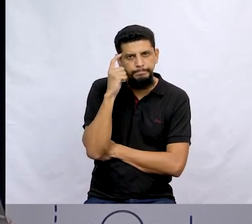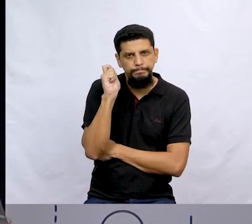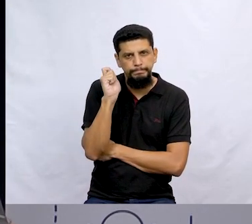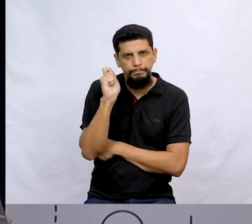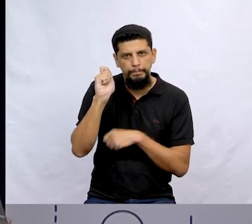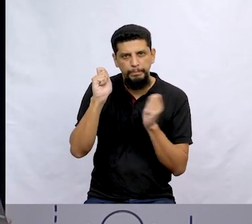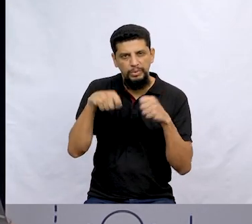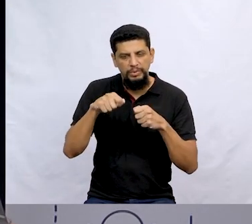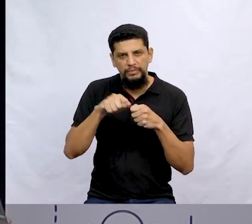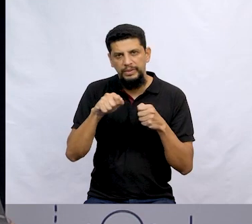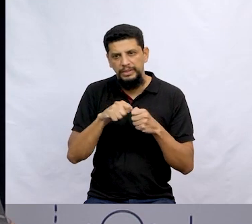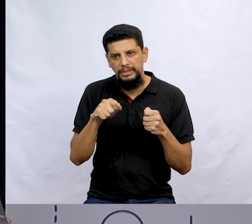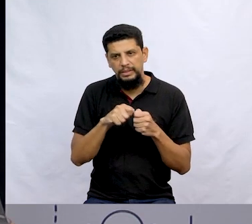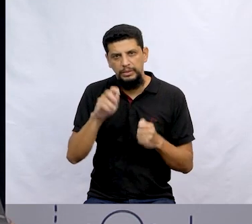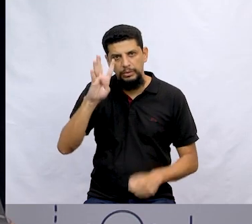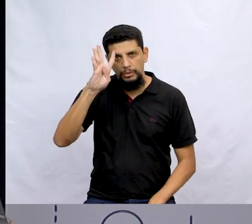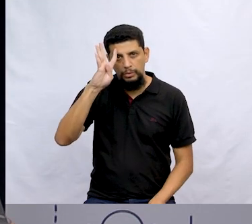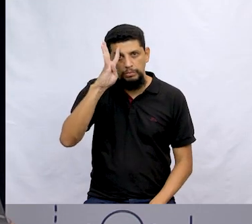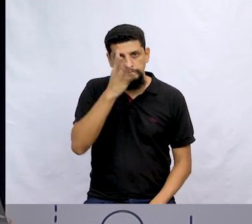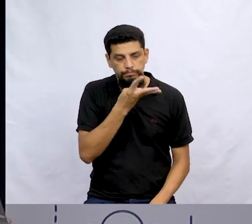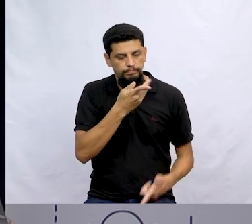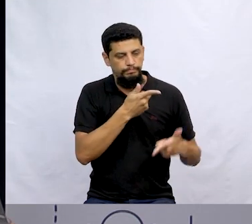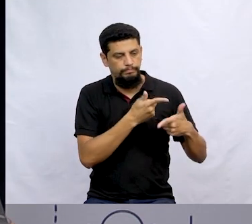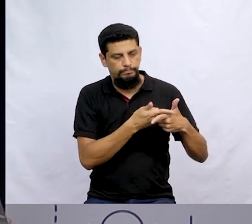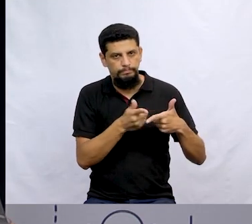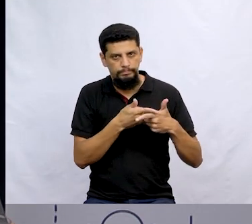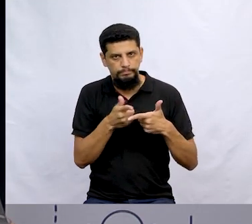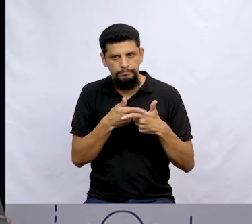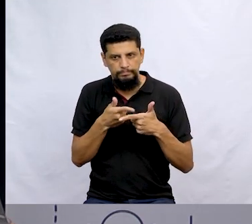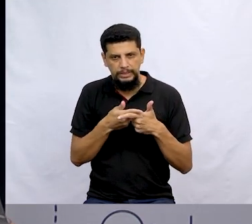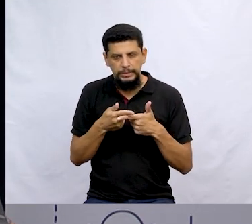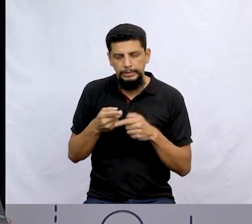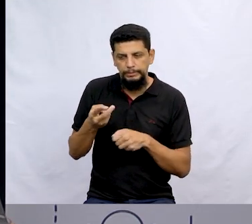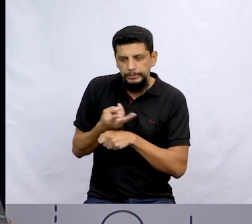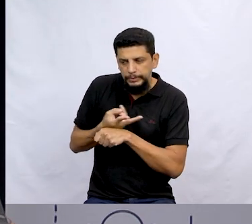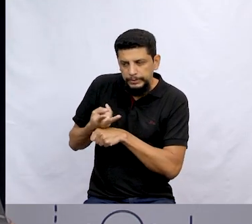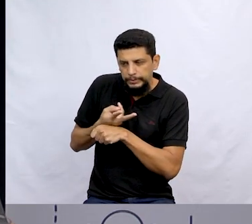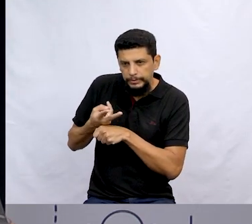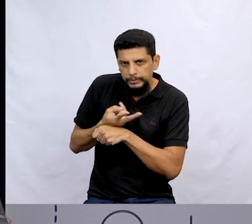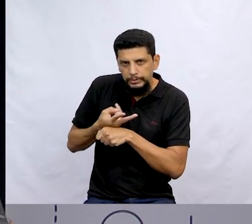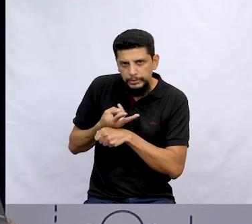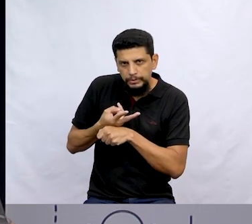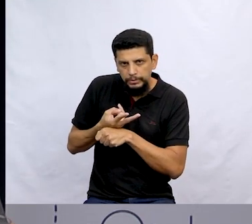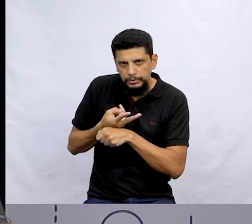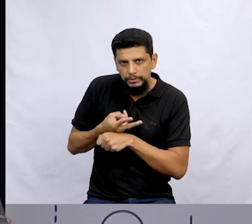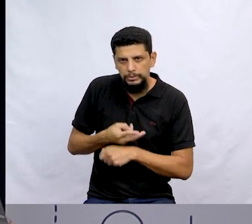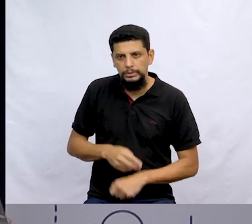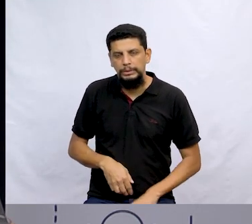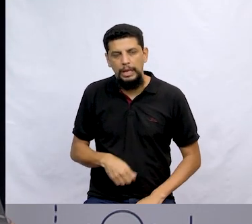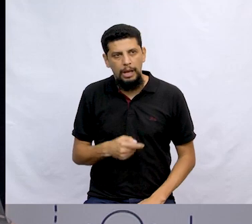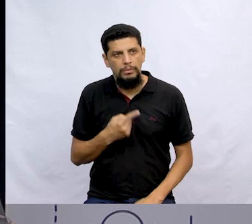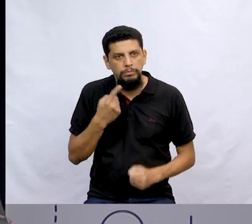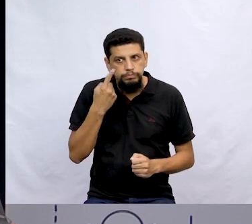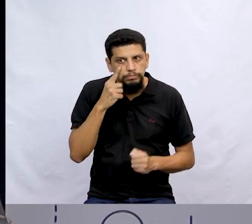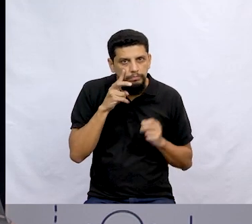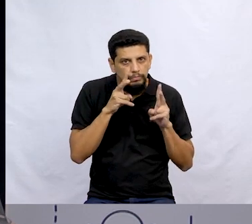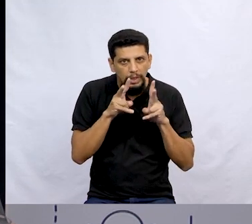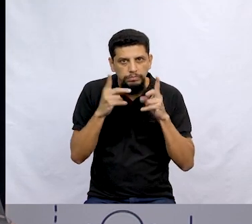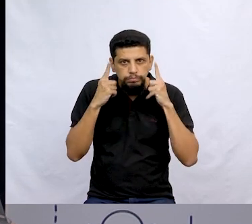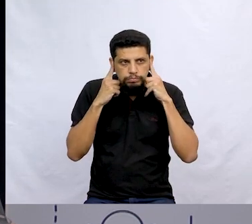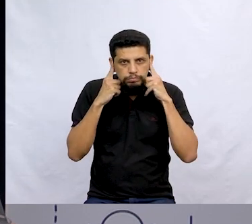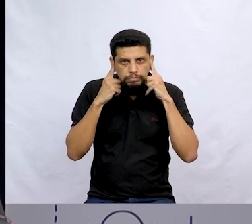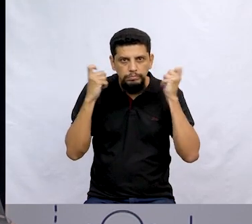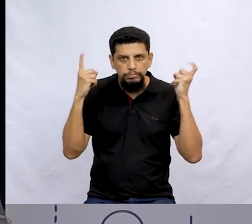poderia fazer para resolver aquele problema. Enquanto buscava a solução, ouviu um barulho. Tch, tch, tch, tch.